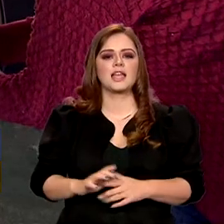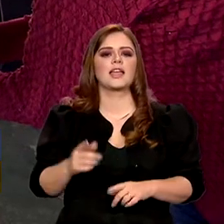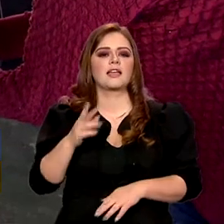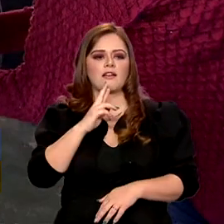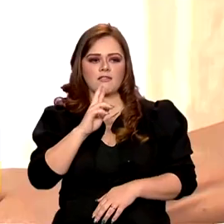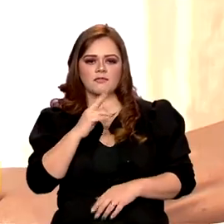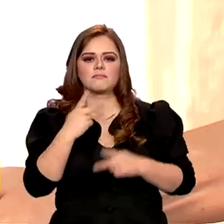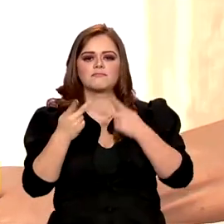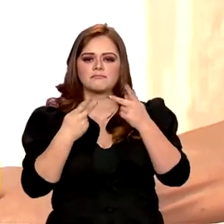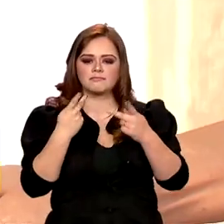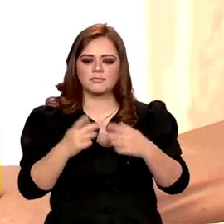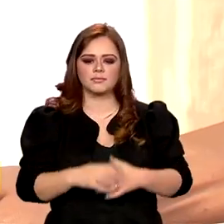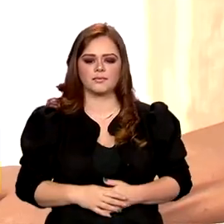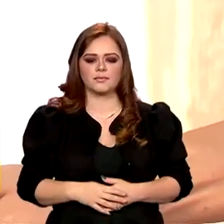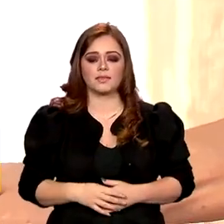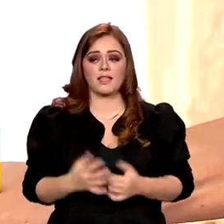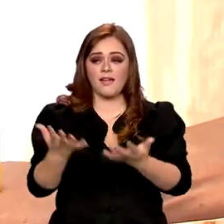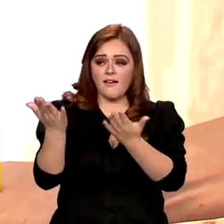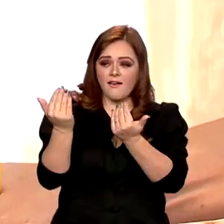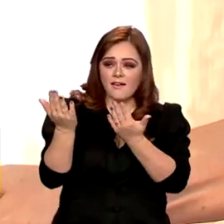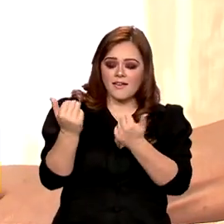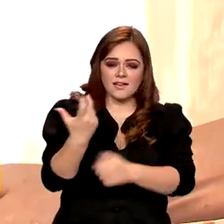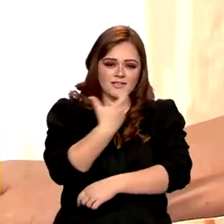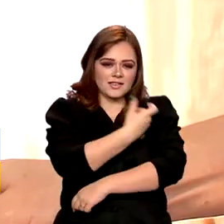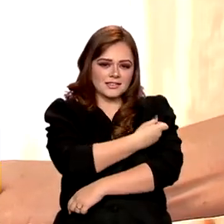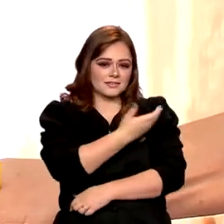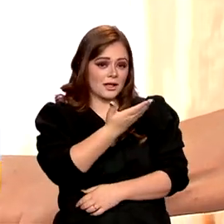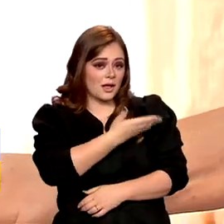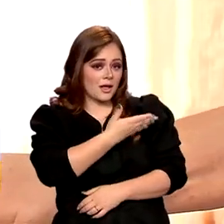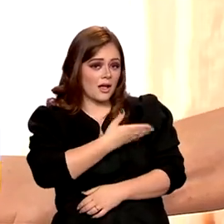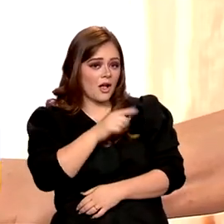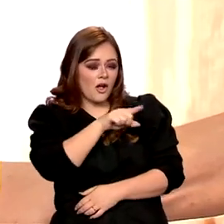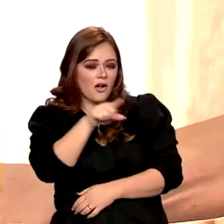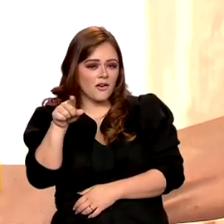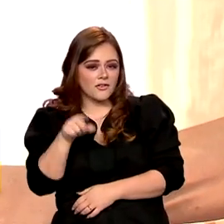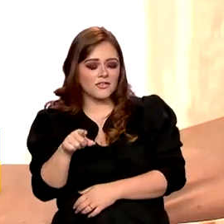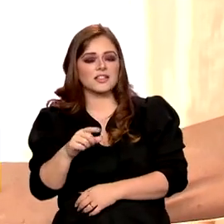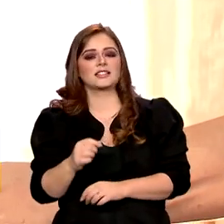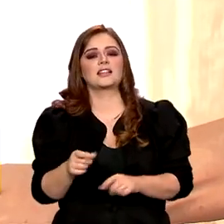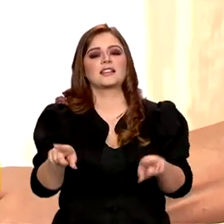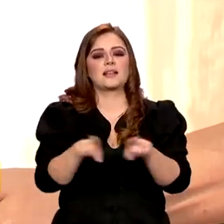o recado. Vem vacinar, amiguinhos! Pra vocês ganhar pirulito também!